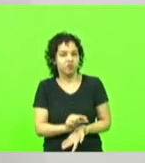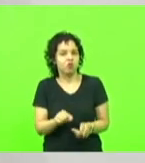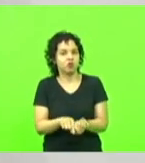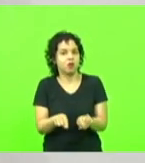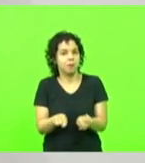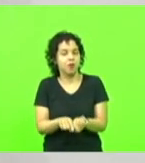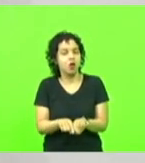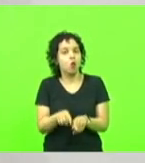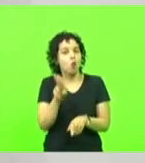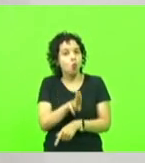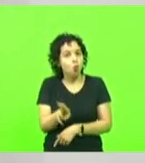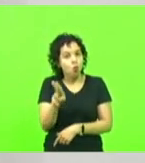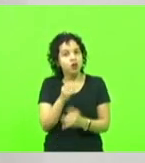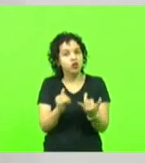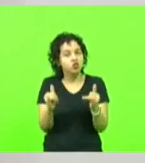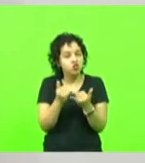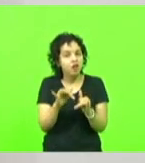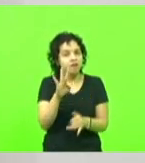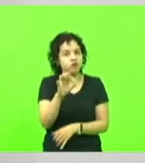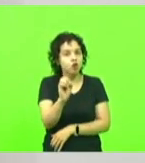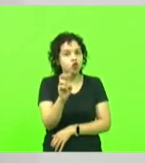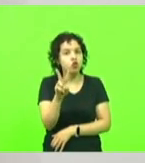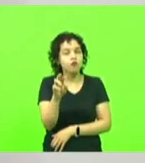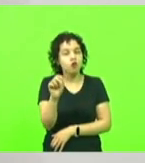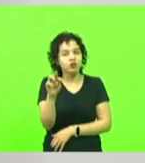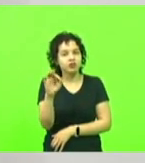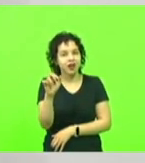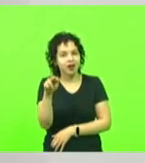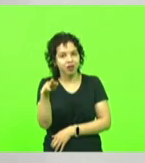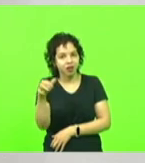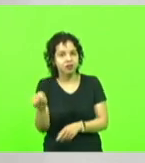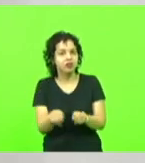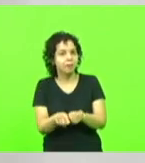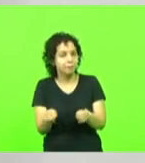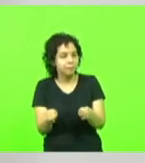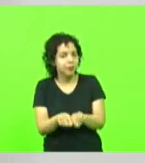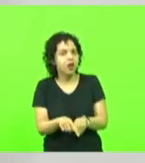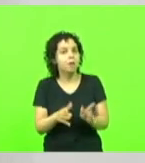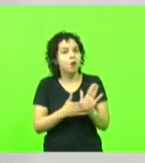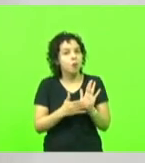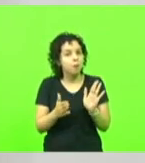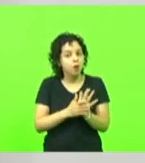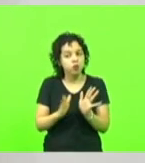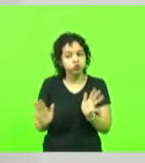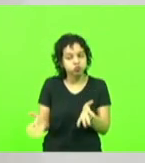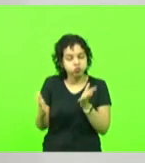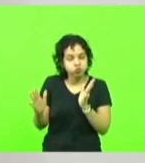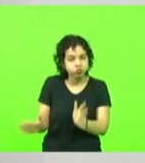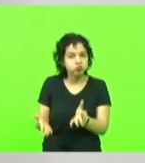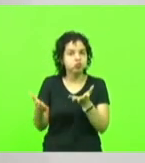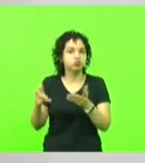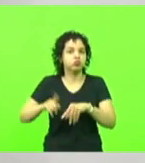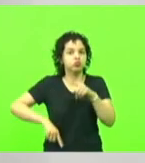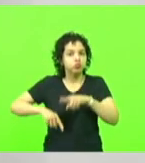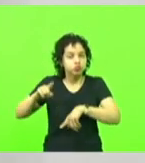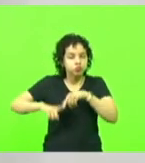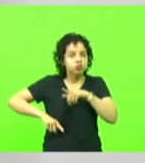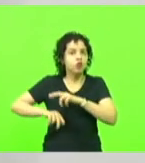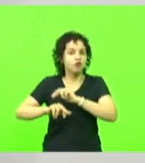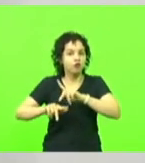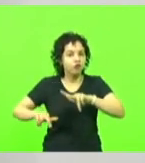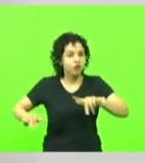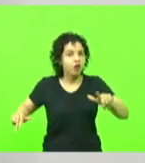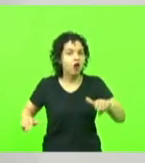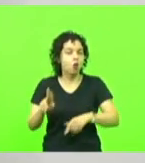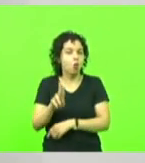urbanas como na área rural. A nossa proposta estimula a implantação de indústrias de equipamentos e materiais utilizados em todo